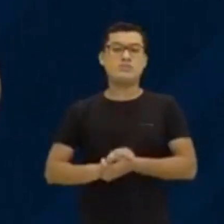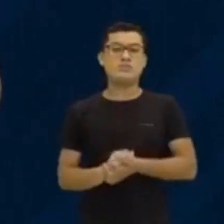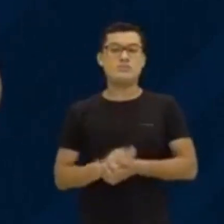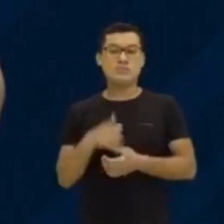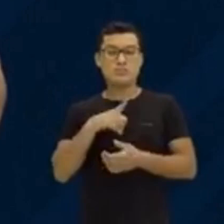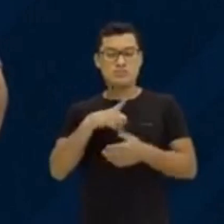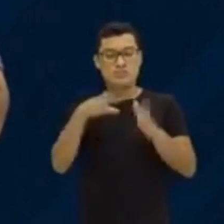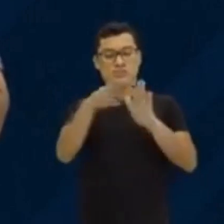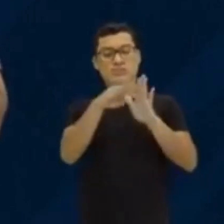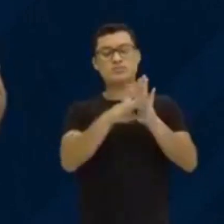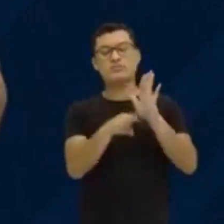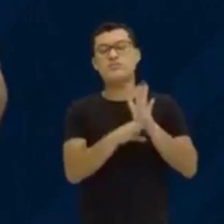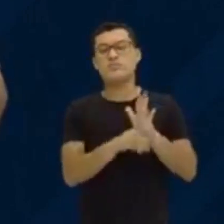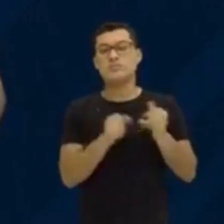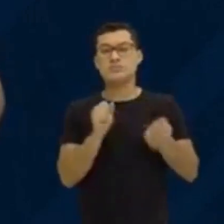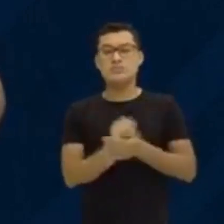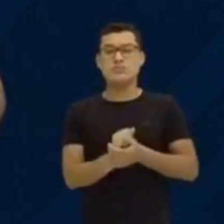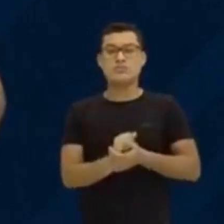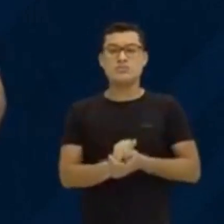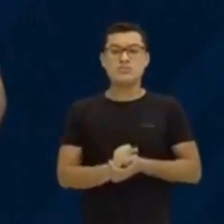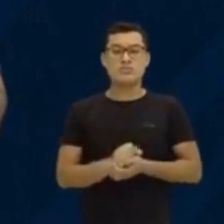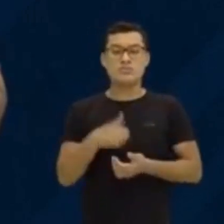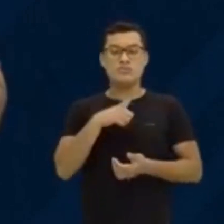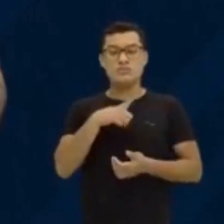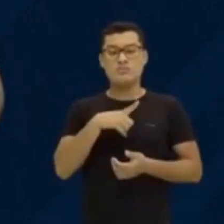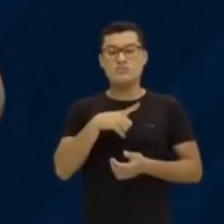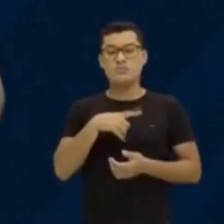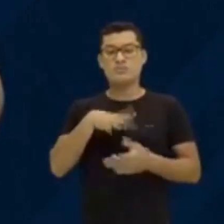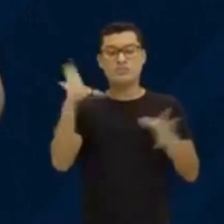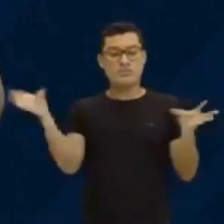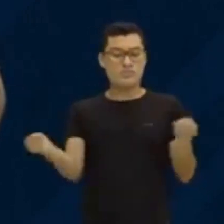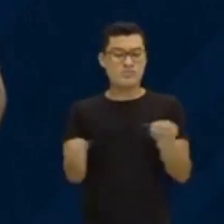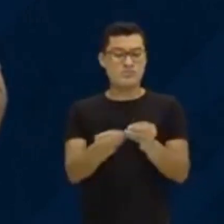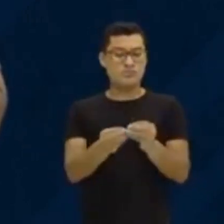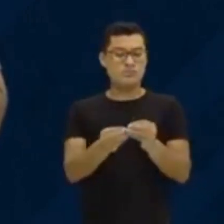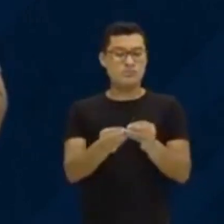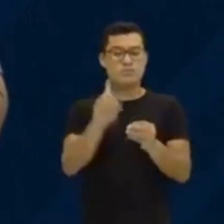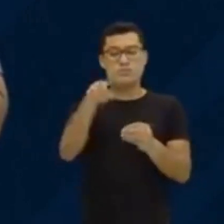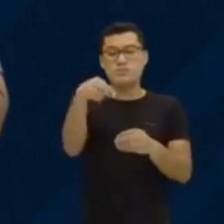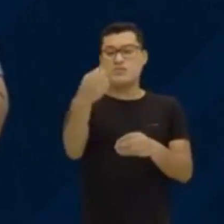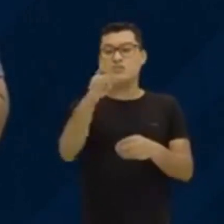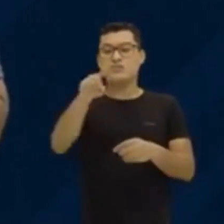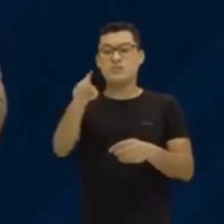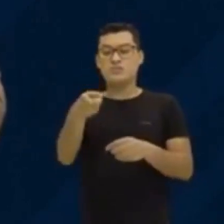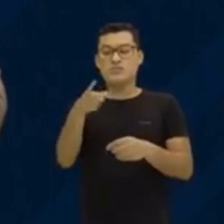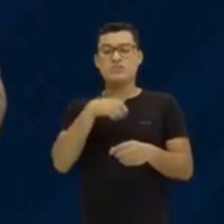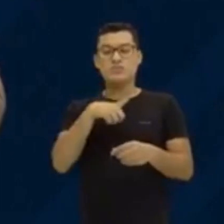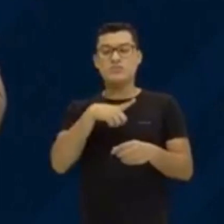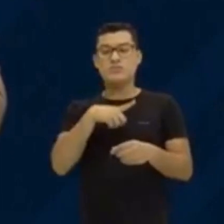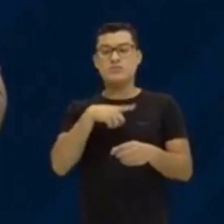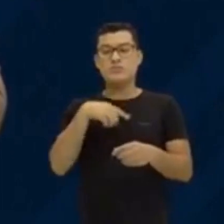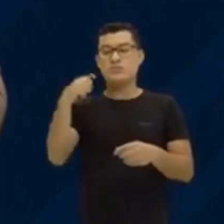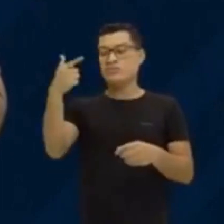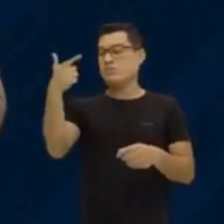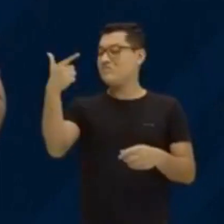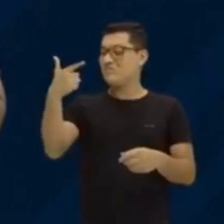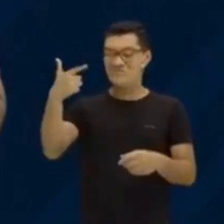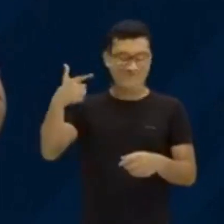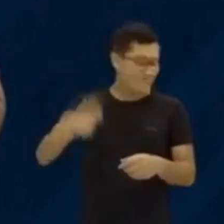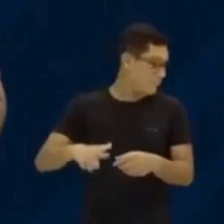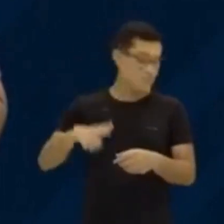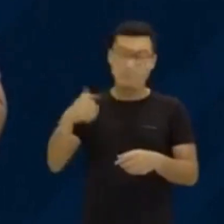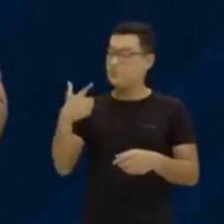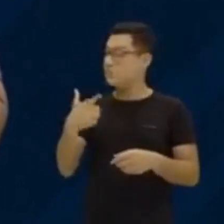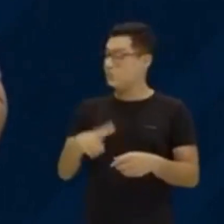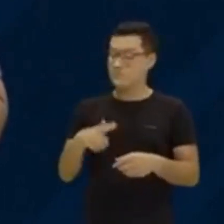esqueminhas lá que eu mostrei. Se ela é composta, depois da vírgula, eu ainda vou ter elementos que não se repetem.